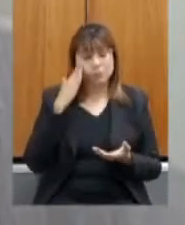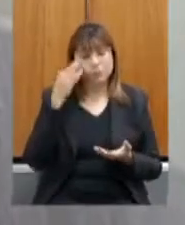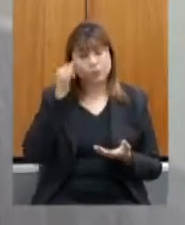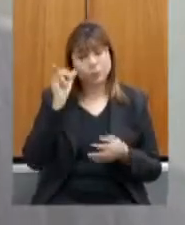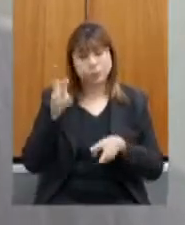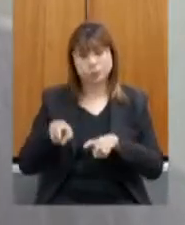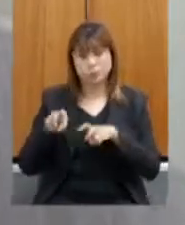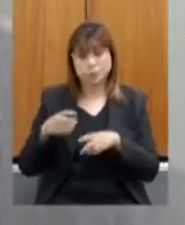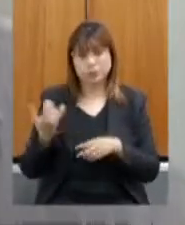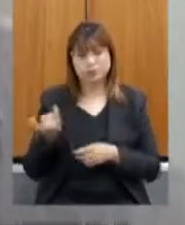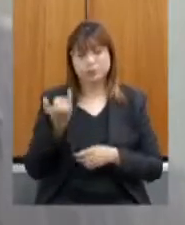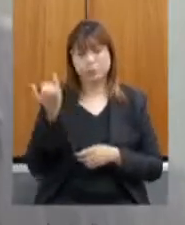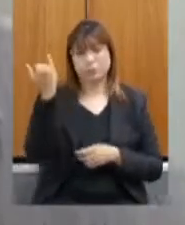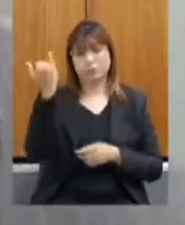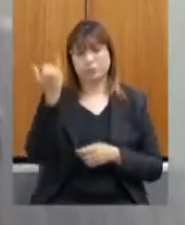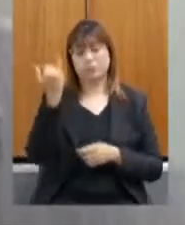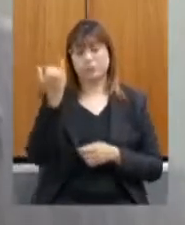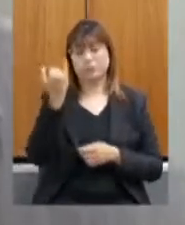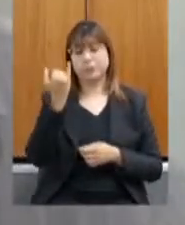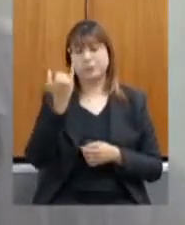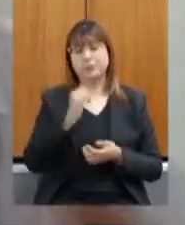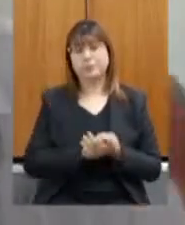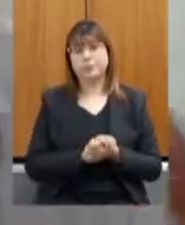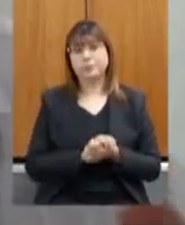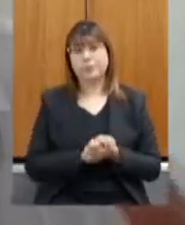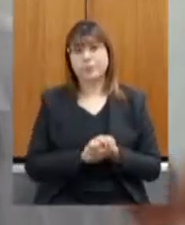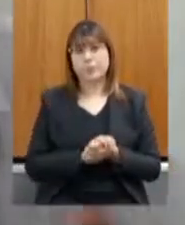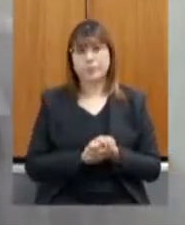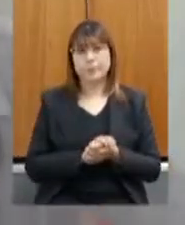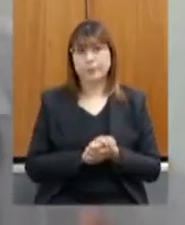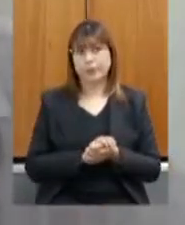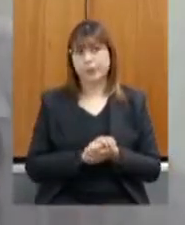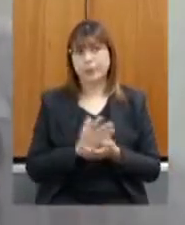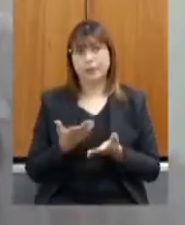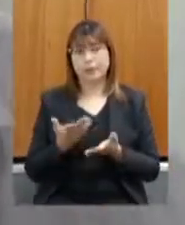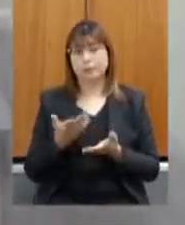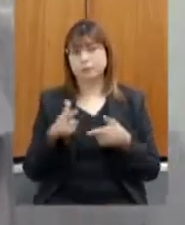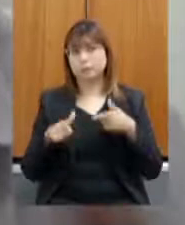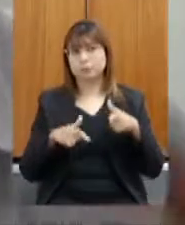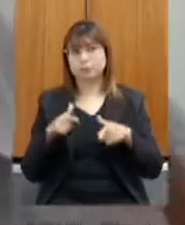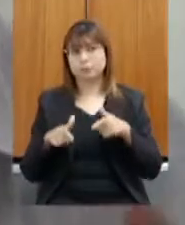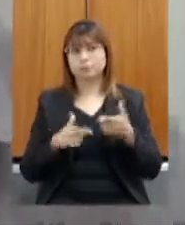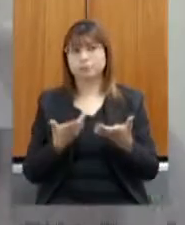Minas Gerais realmente é um dos carros-chefes que